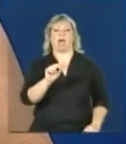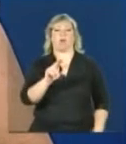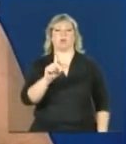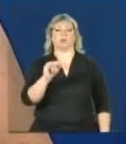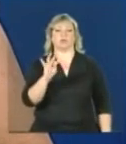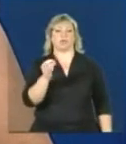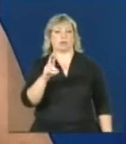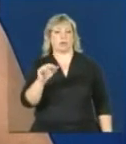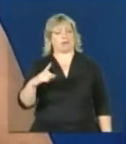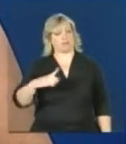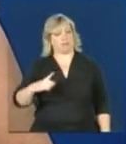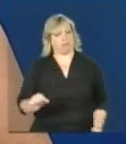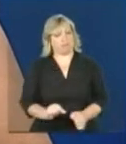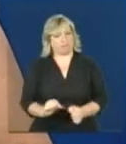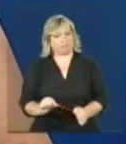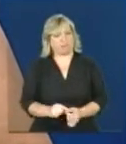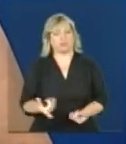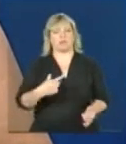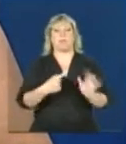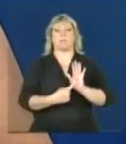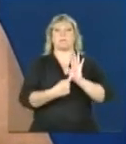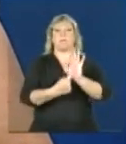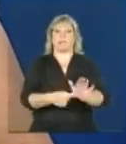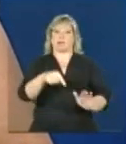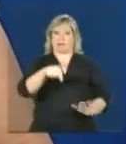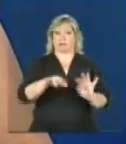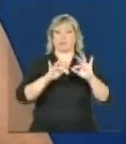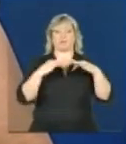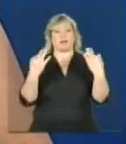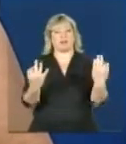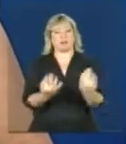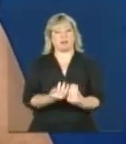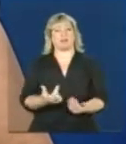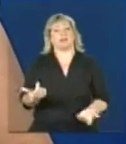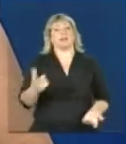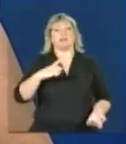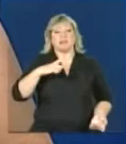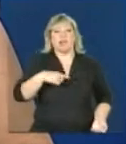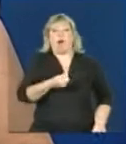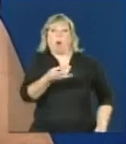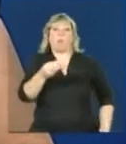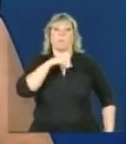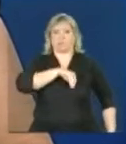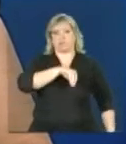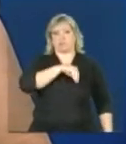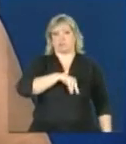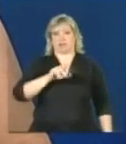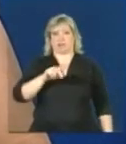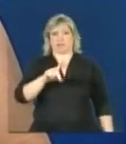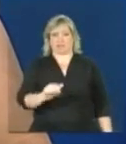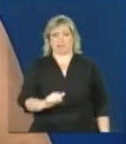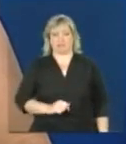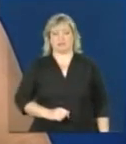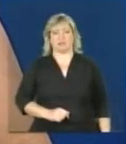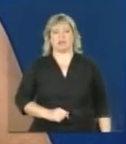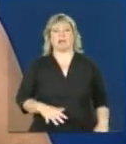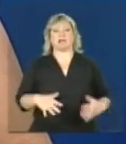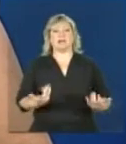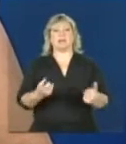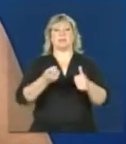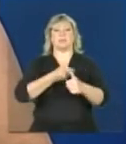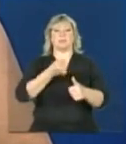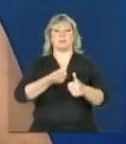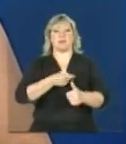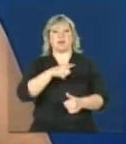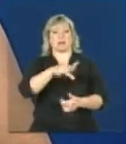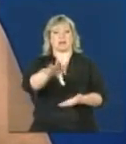que a gente esteja realizando, indique que aquela família tem algum rendimento. Então, no primeiro momento, ele registra